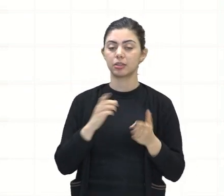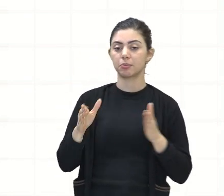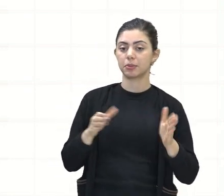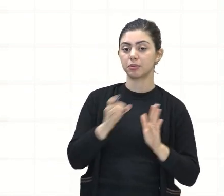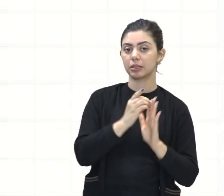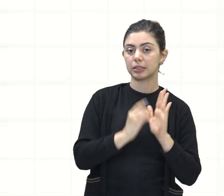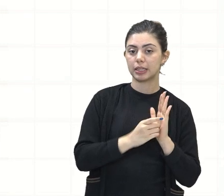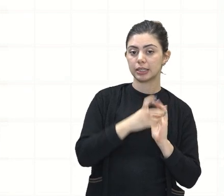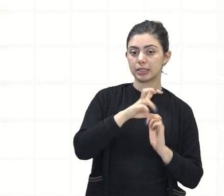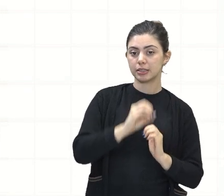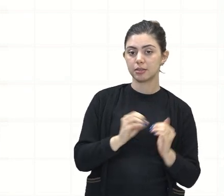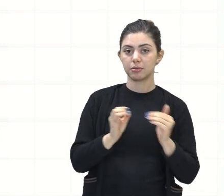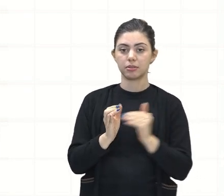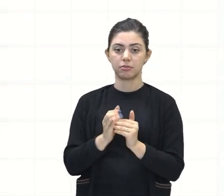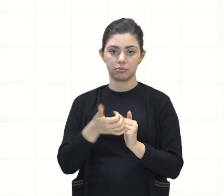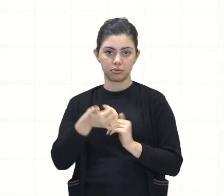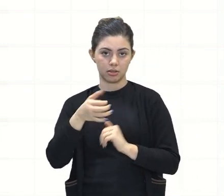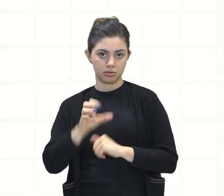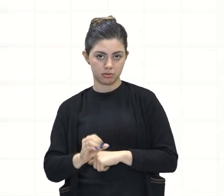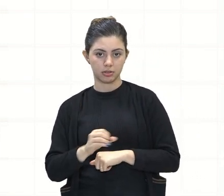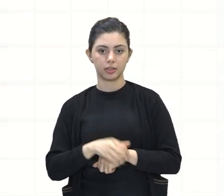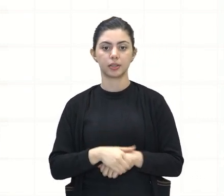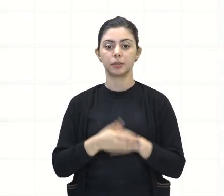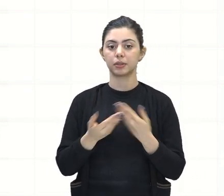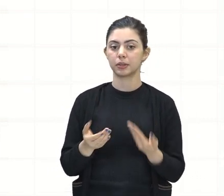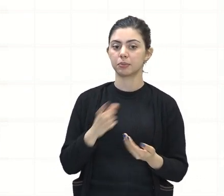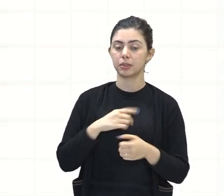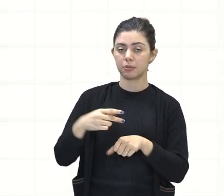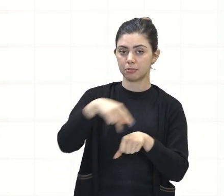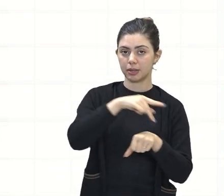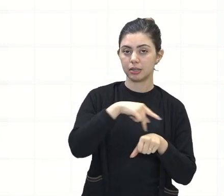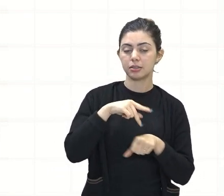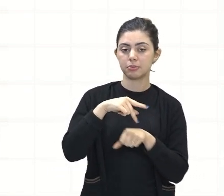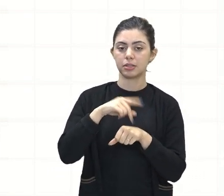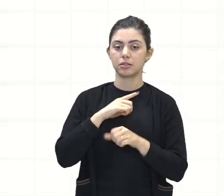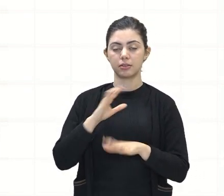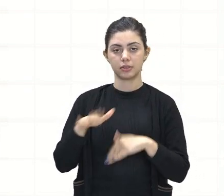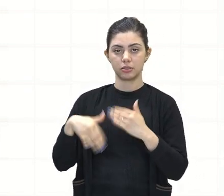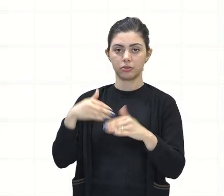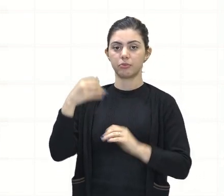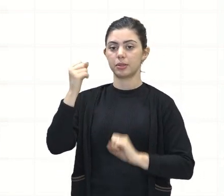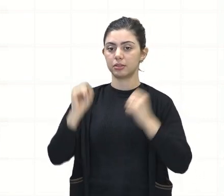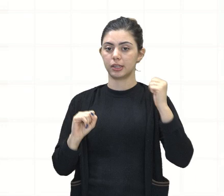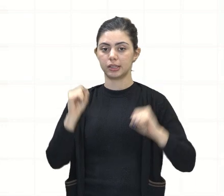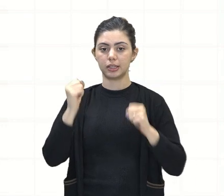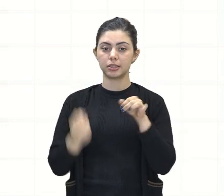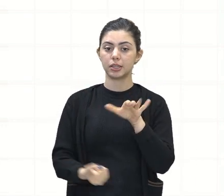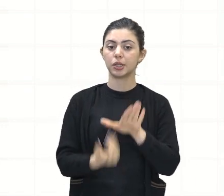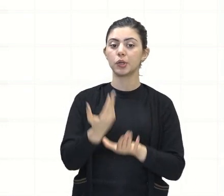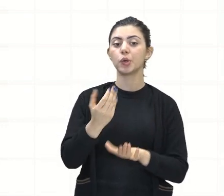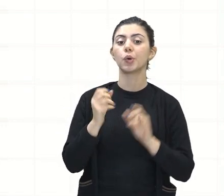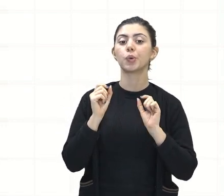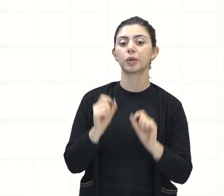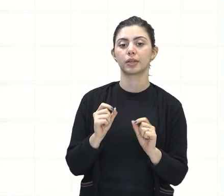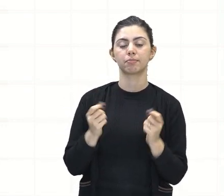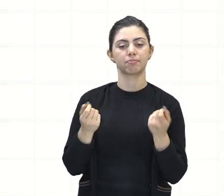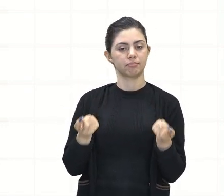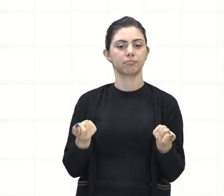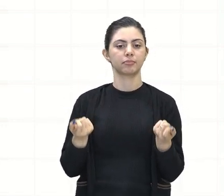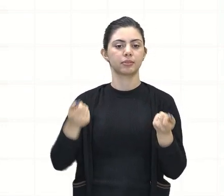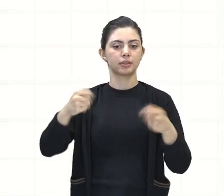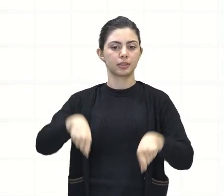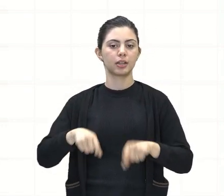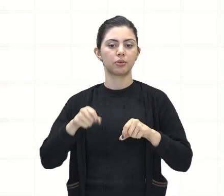de 50 e 60. Os países onde ocorreu algum desenvolvimento industrial criaram, criou-se ali condições para